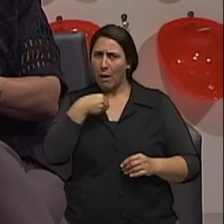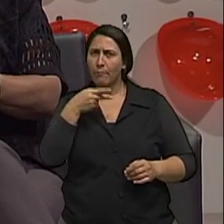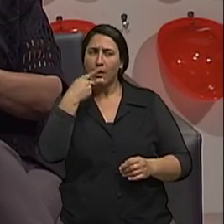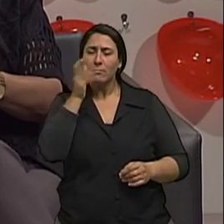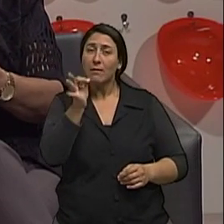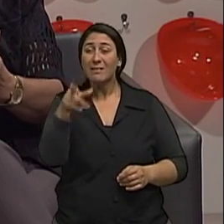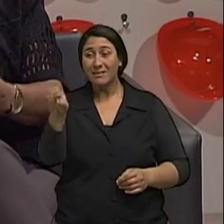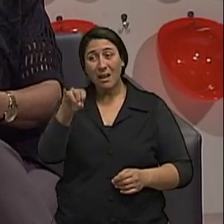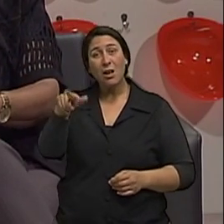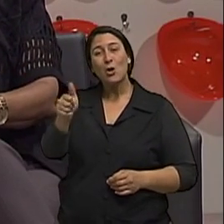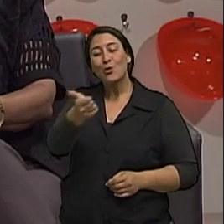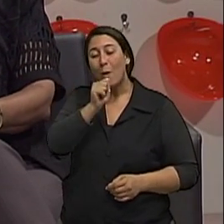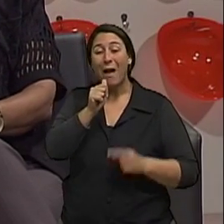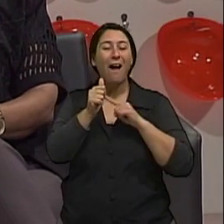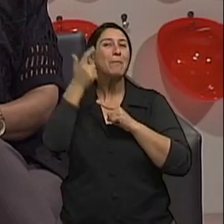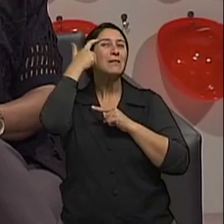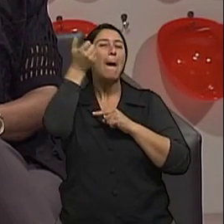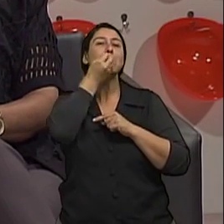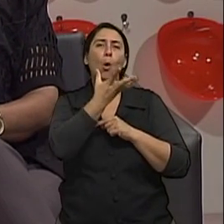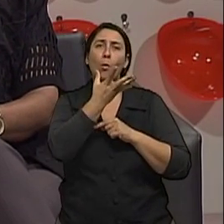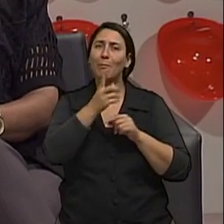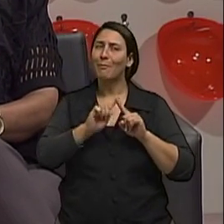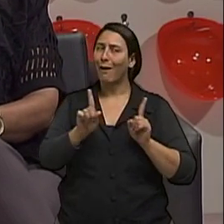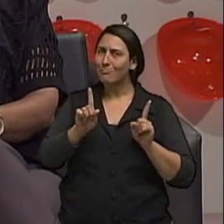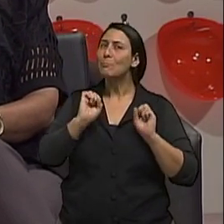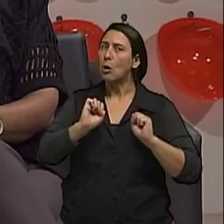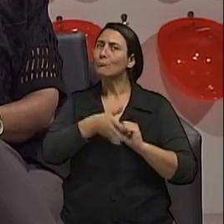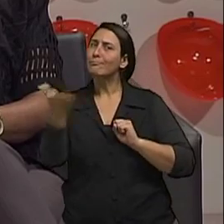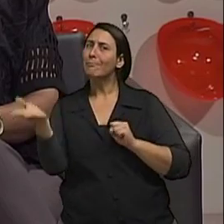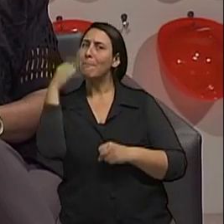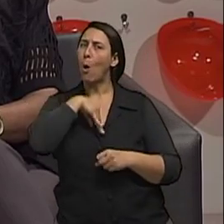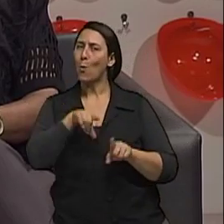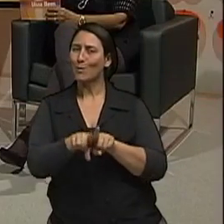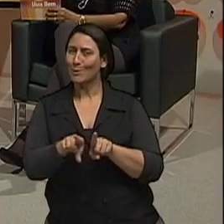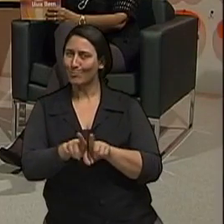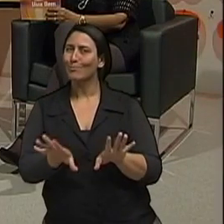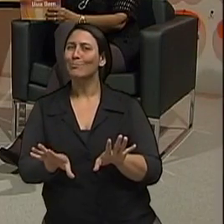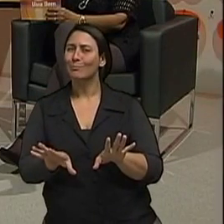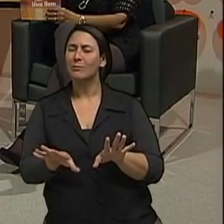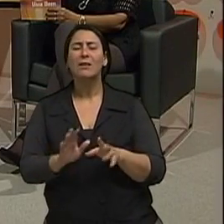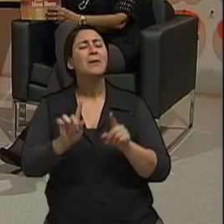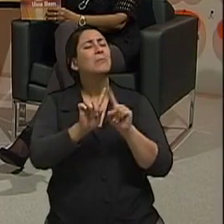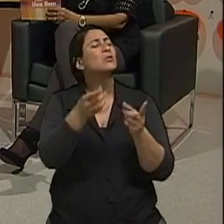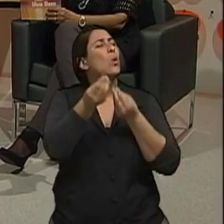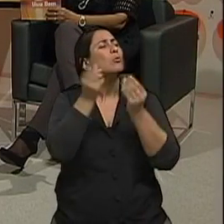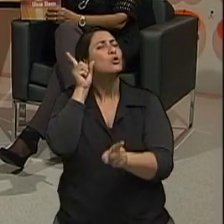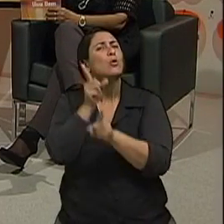tornar veneno, com certeza. Mas doutor, quando é que se detecta que uma pessoa é alcoólatra?